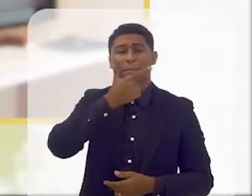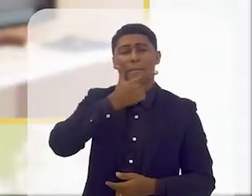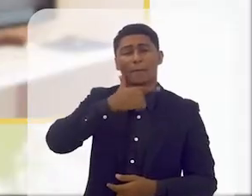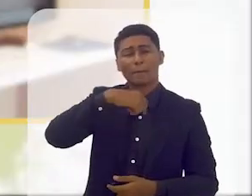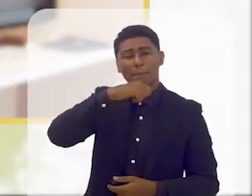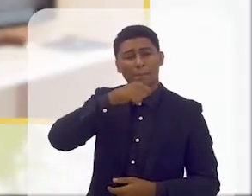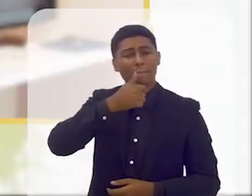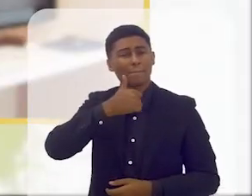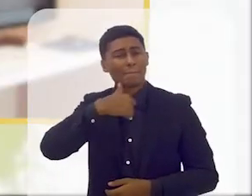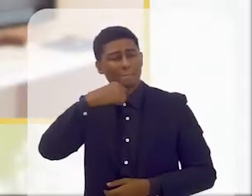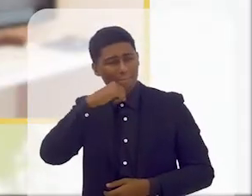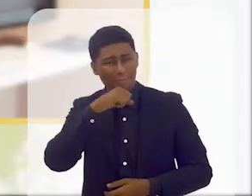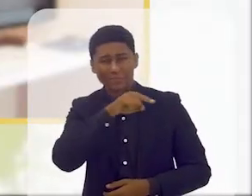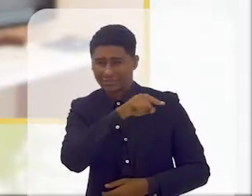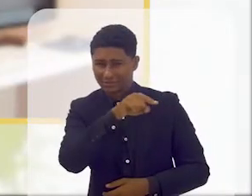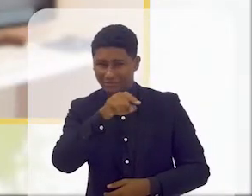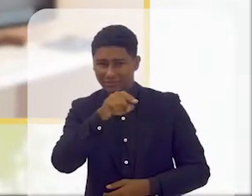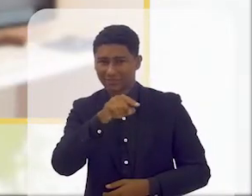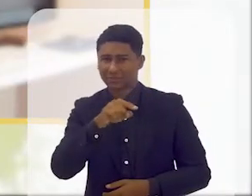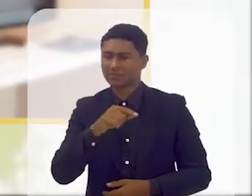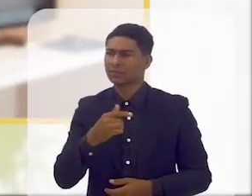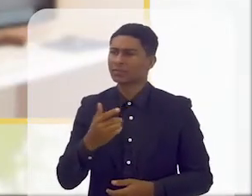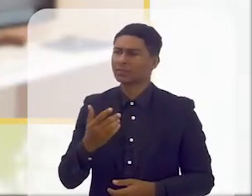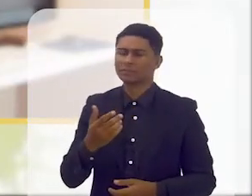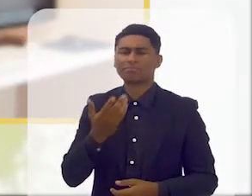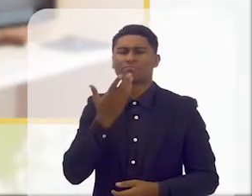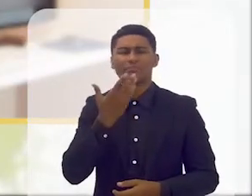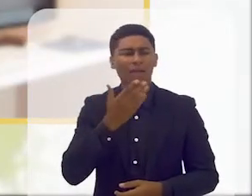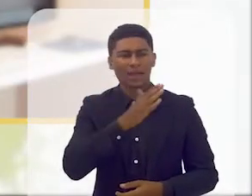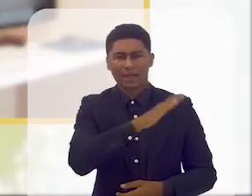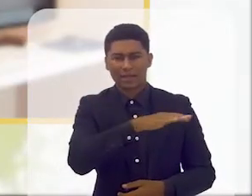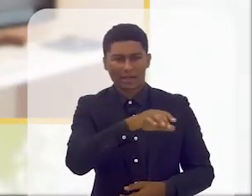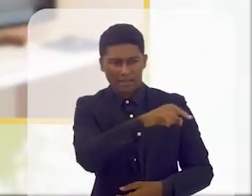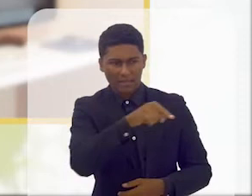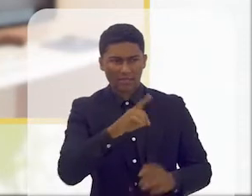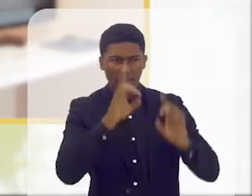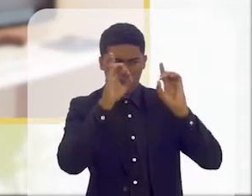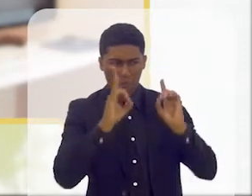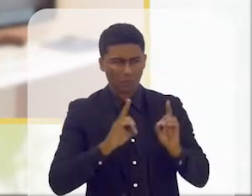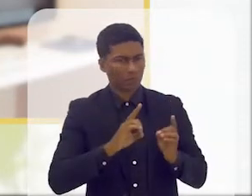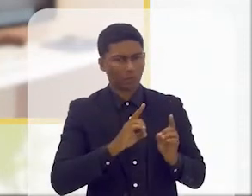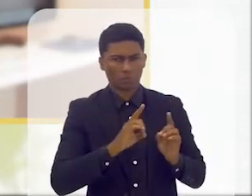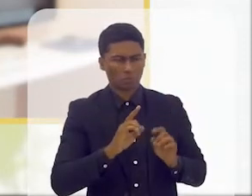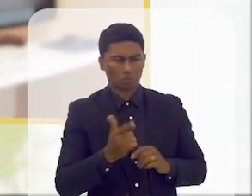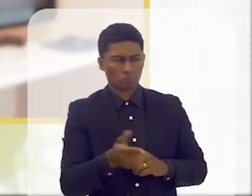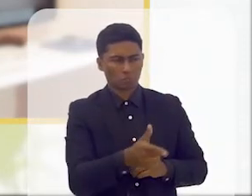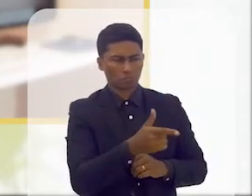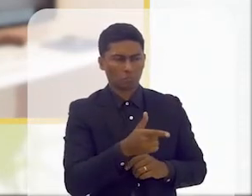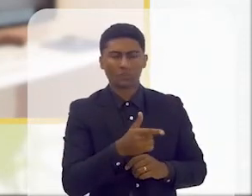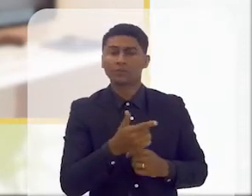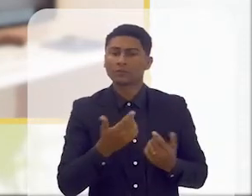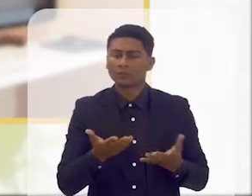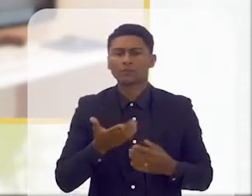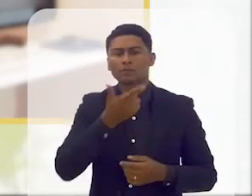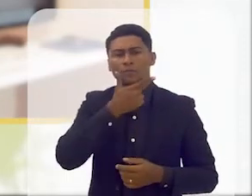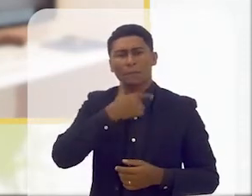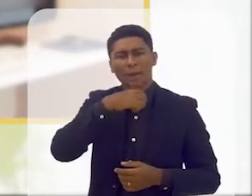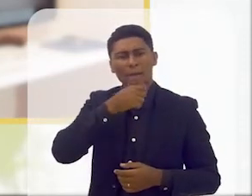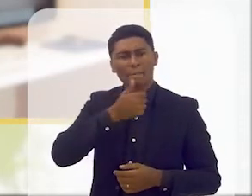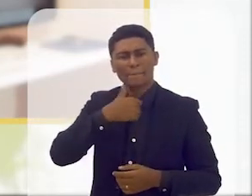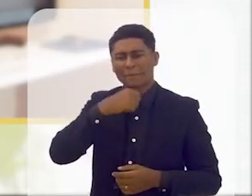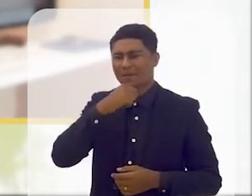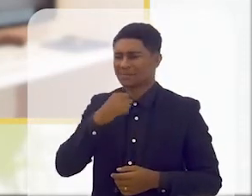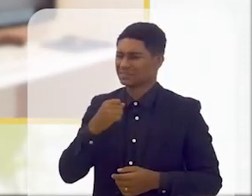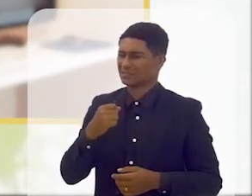pais, de crianças sem deficiência, que não concordam com essa,